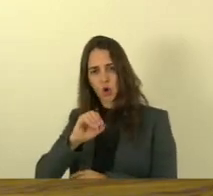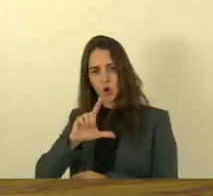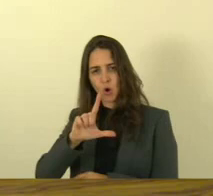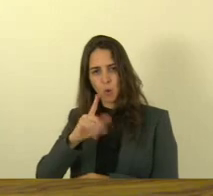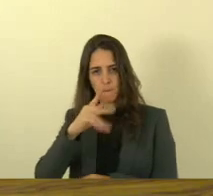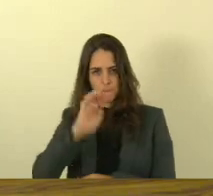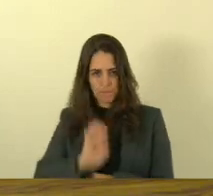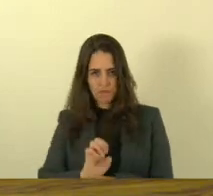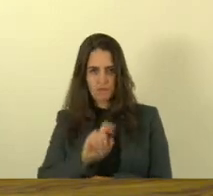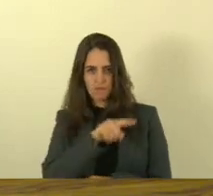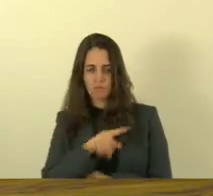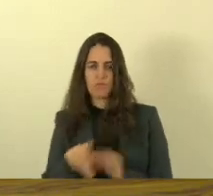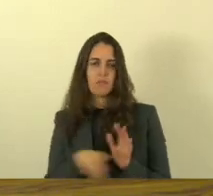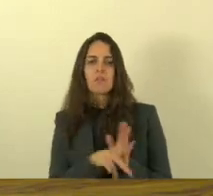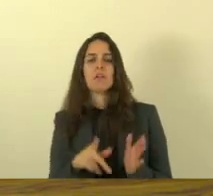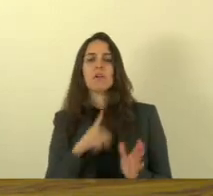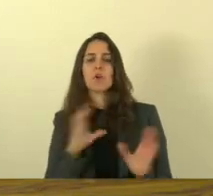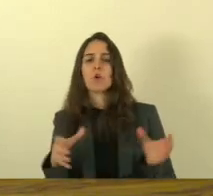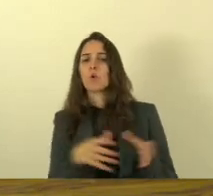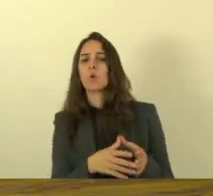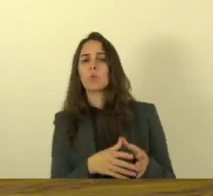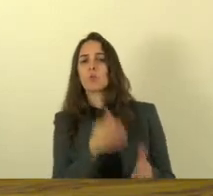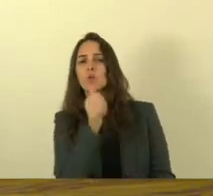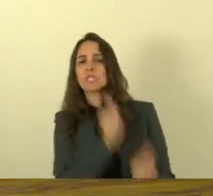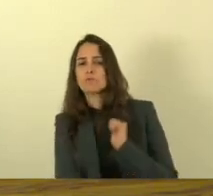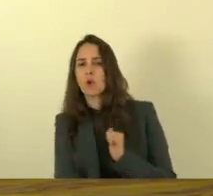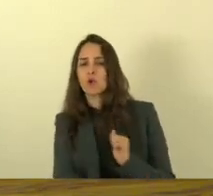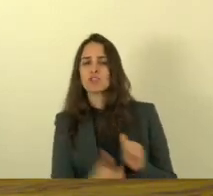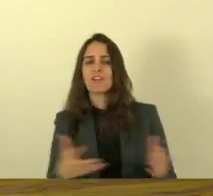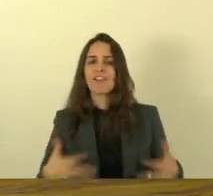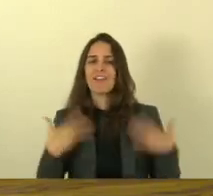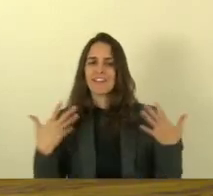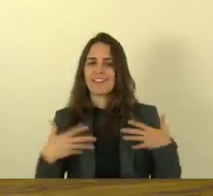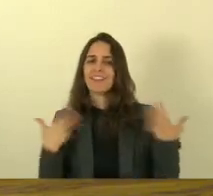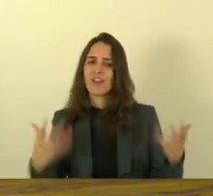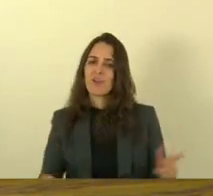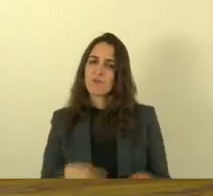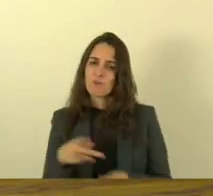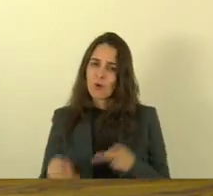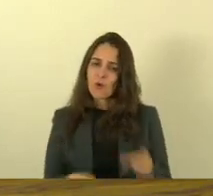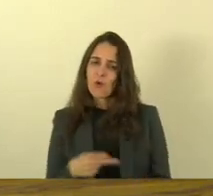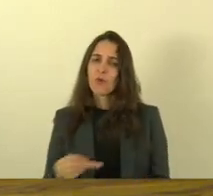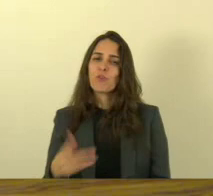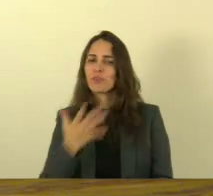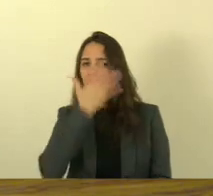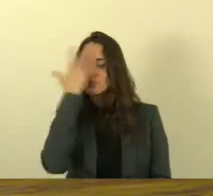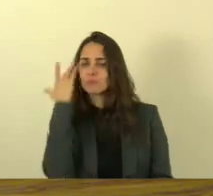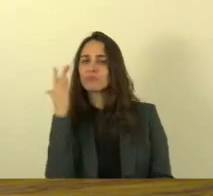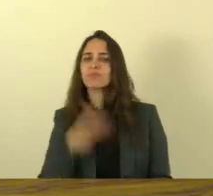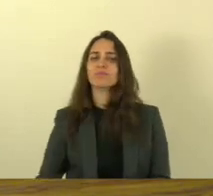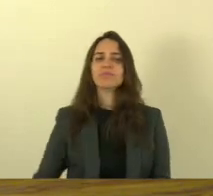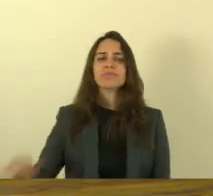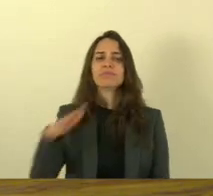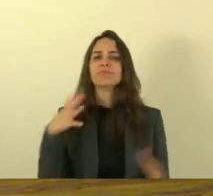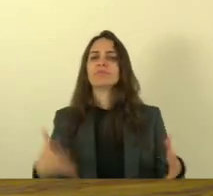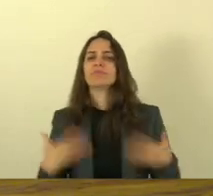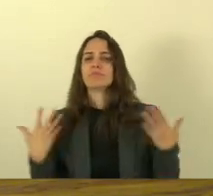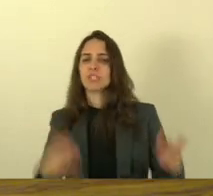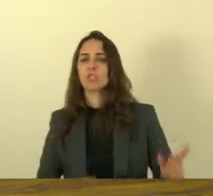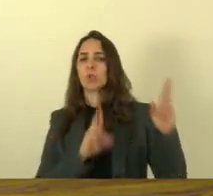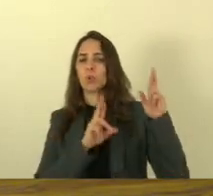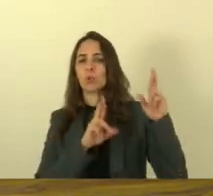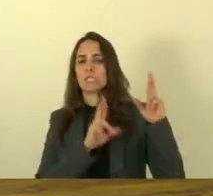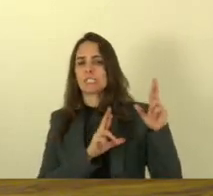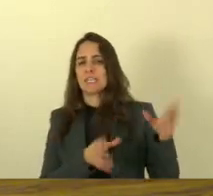agremiação que muitas alegrias deu ao nosso povo deu a nossa gente trouxe para a nossa torcida